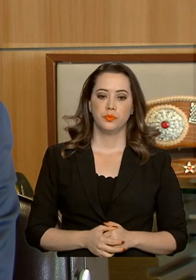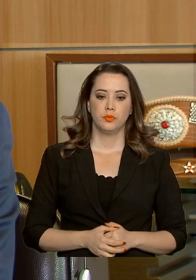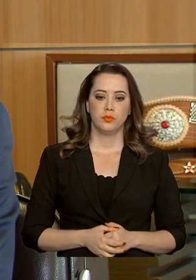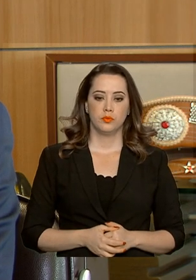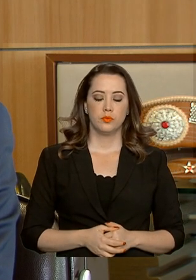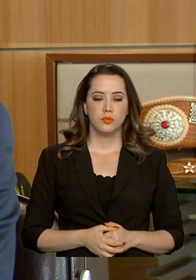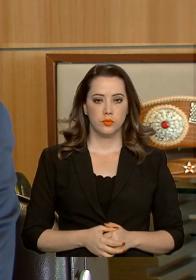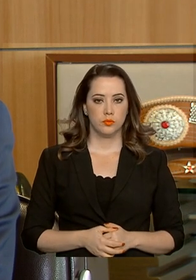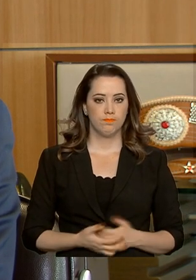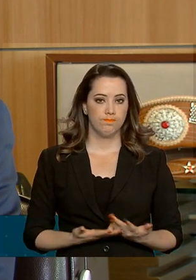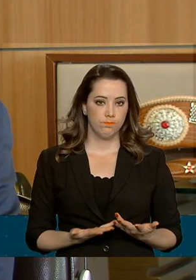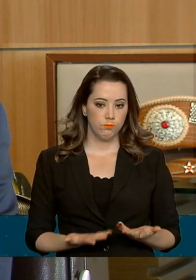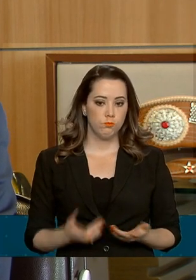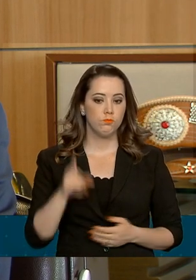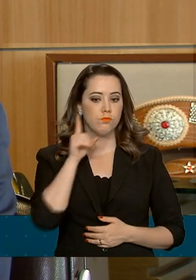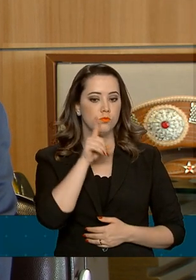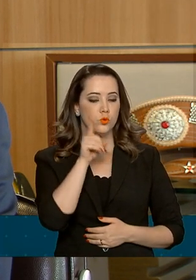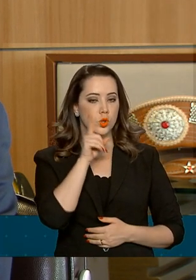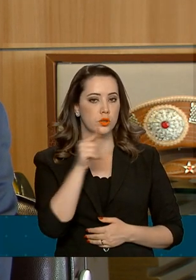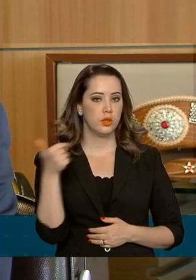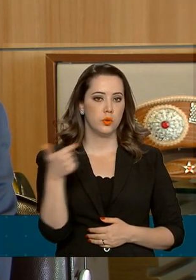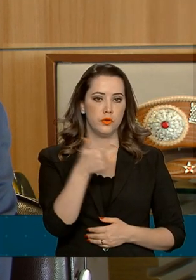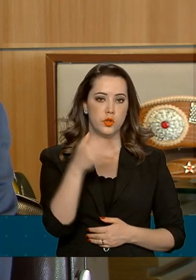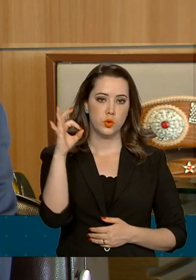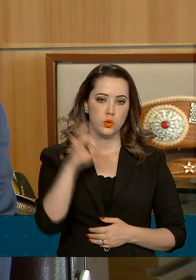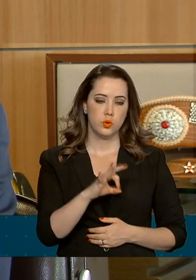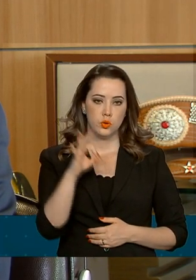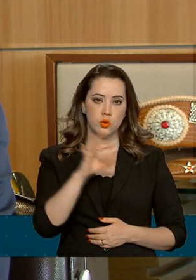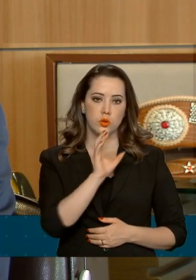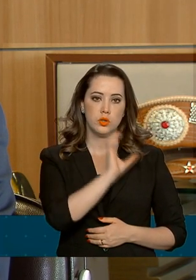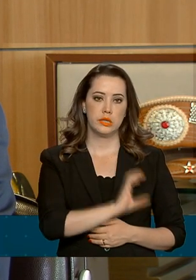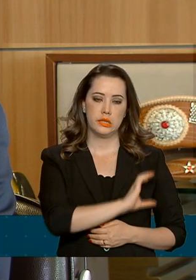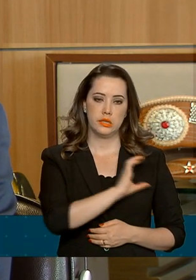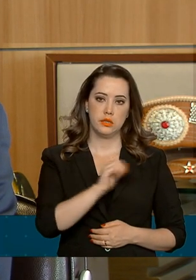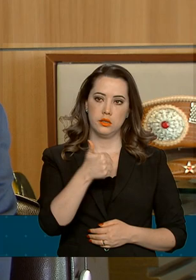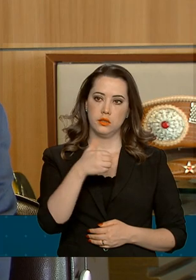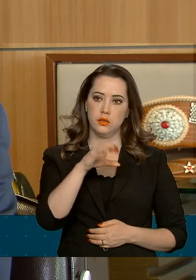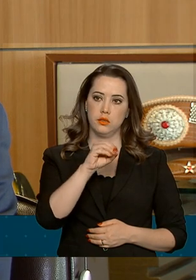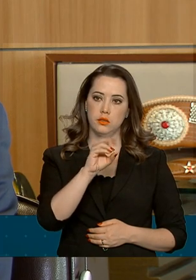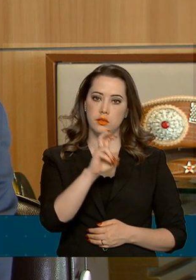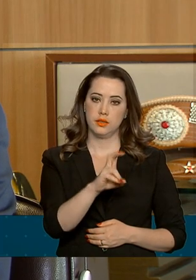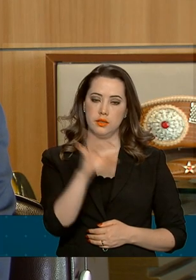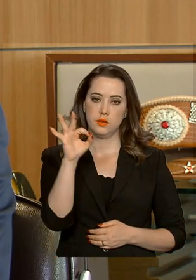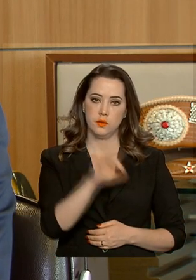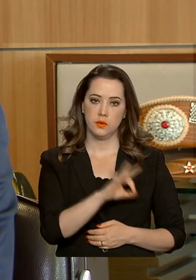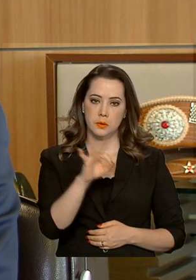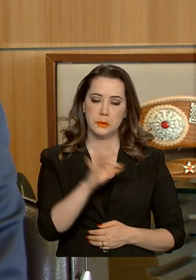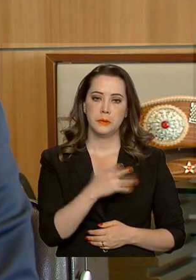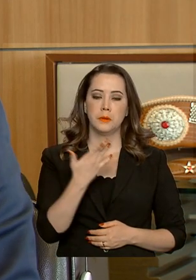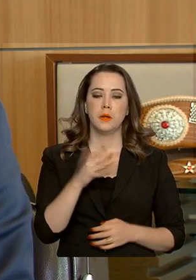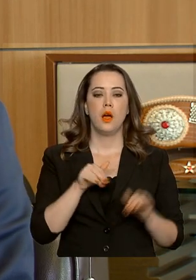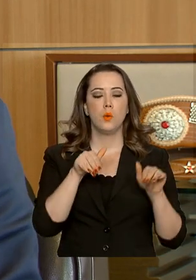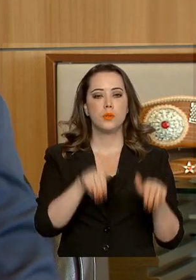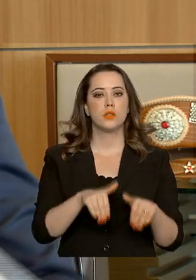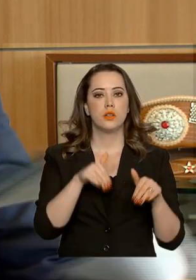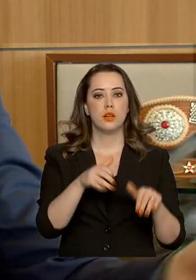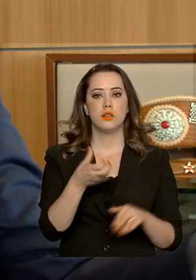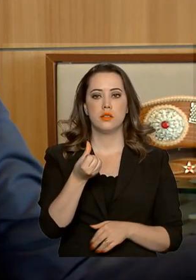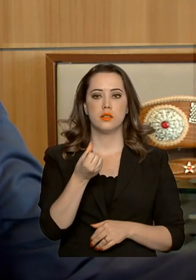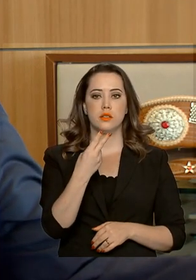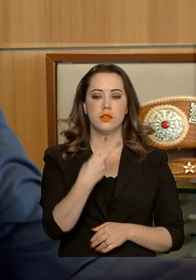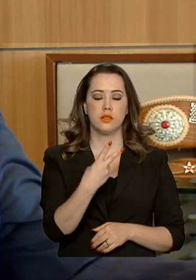Os Estados Unidos, 22% de aumento, Canadá, 105%, Austrália, 62% e o Japão,